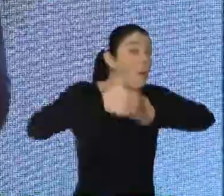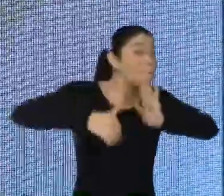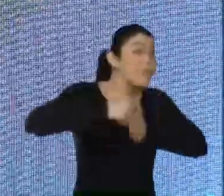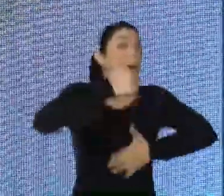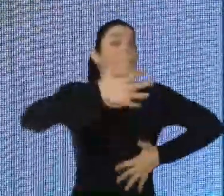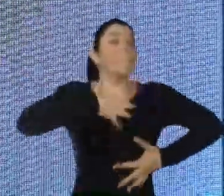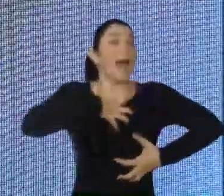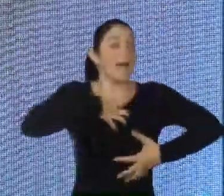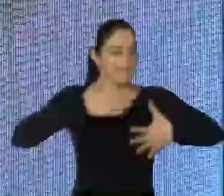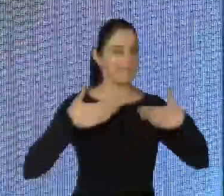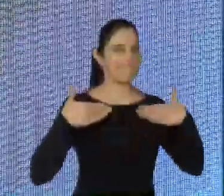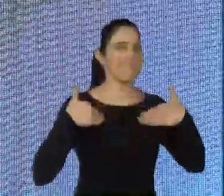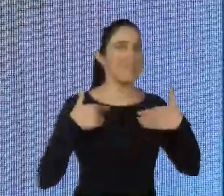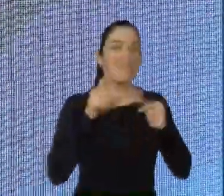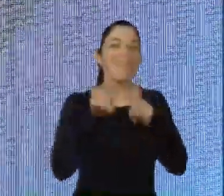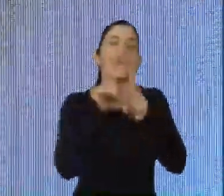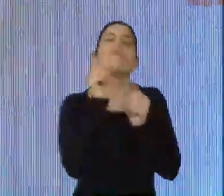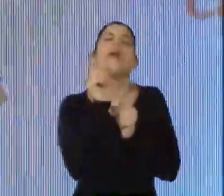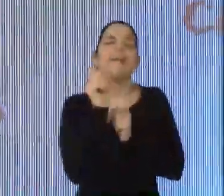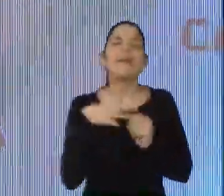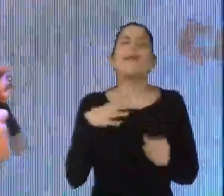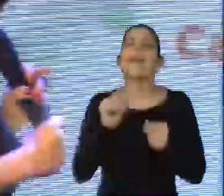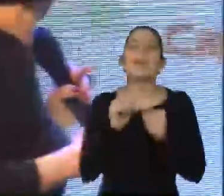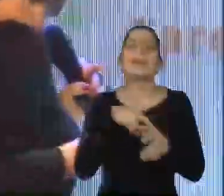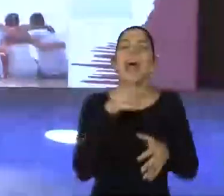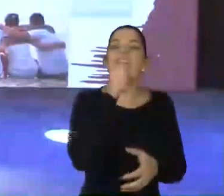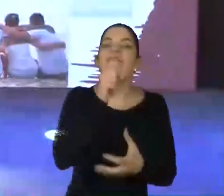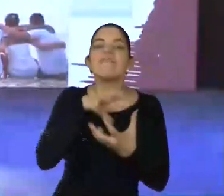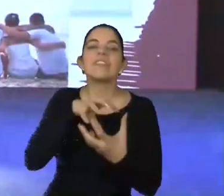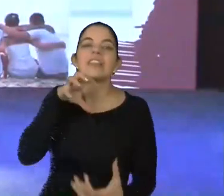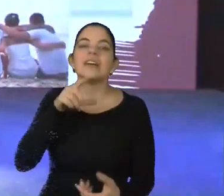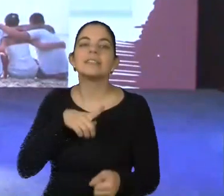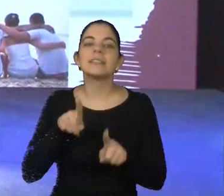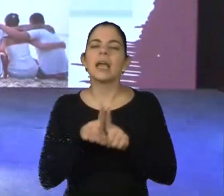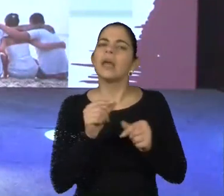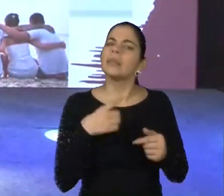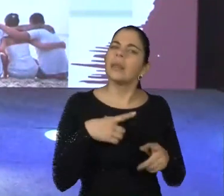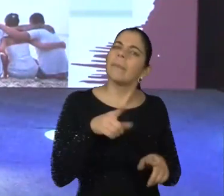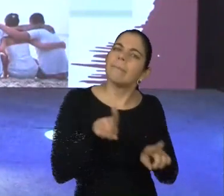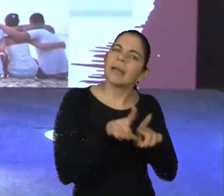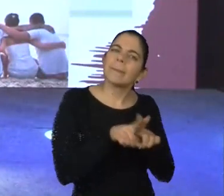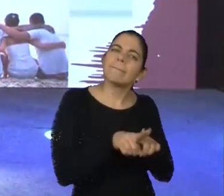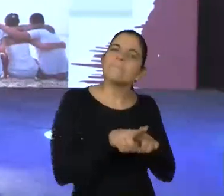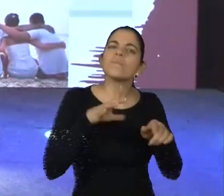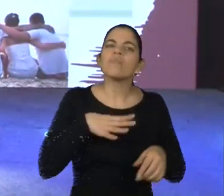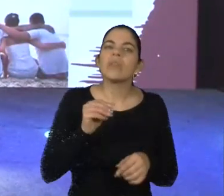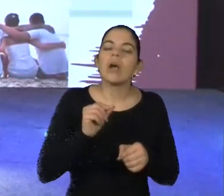que vai me ajudar a ter mais saúde e não envelhecer precocemente, né? Outra coisa, o prazer, né?